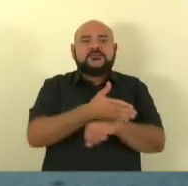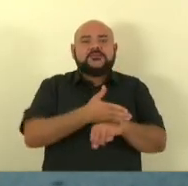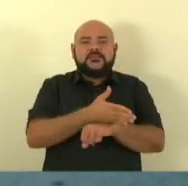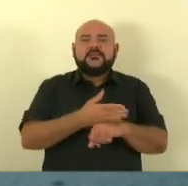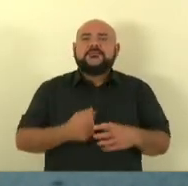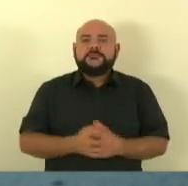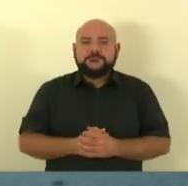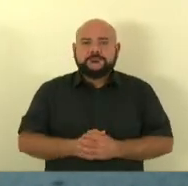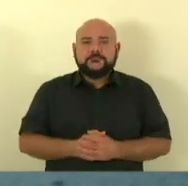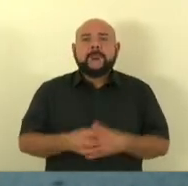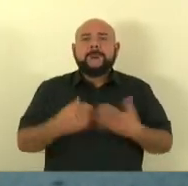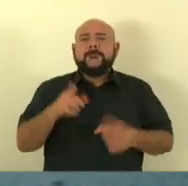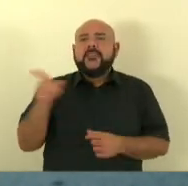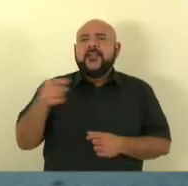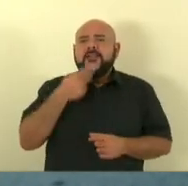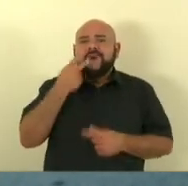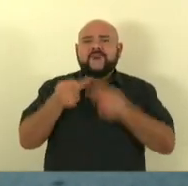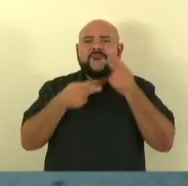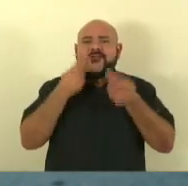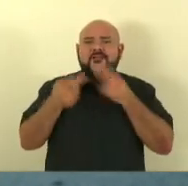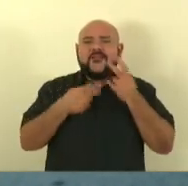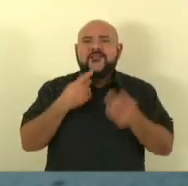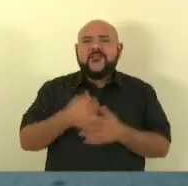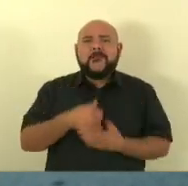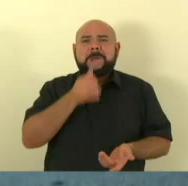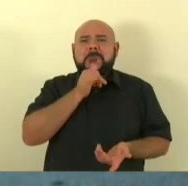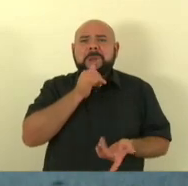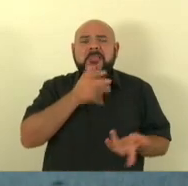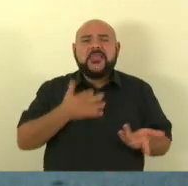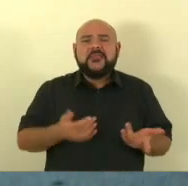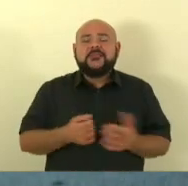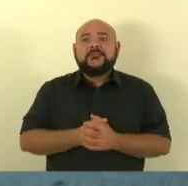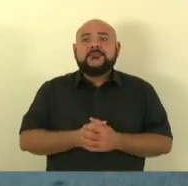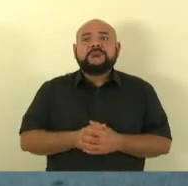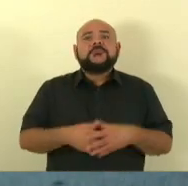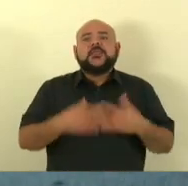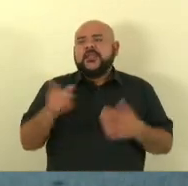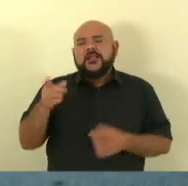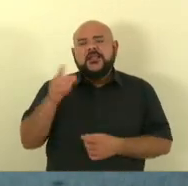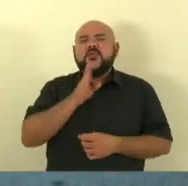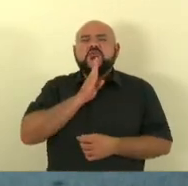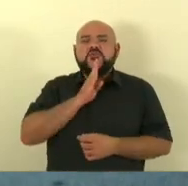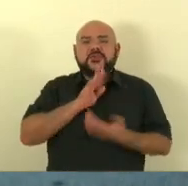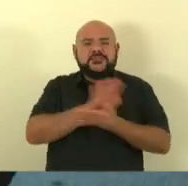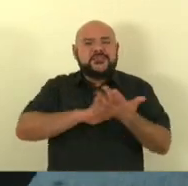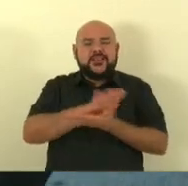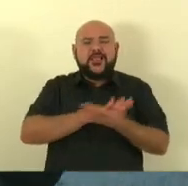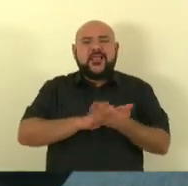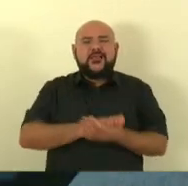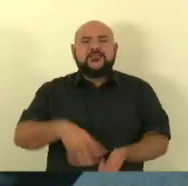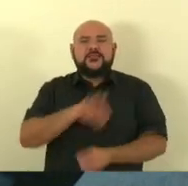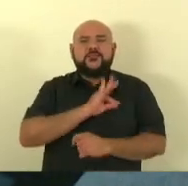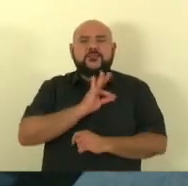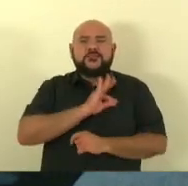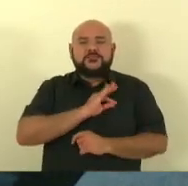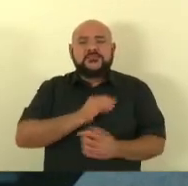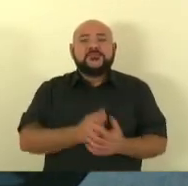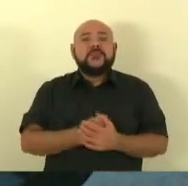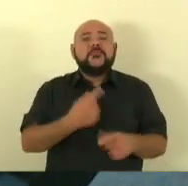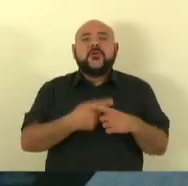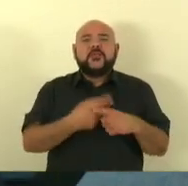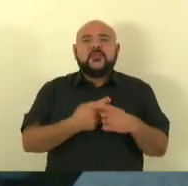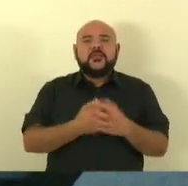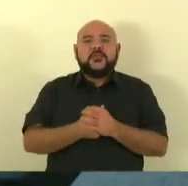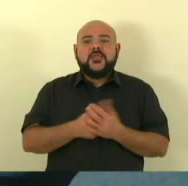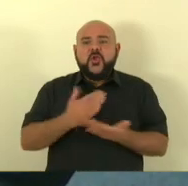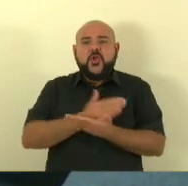fez é lamentável ela não conhece a instituição polícia militar muito menos os seus 188